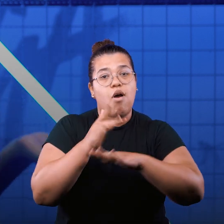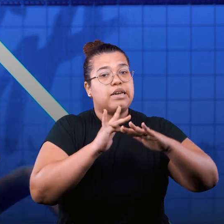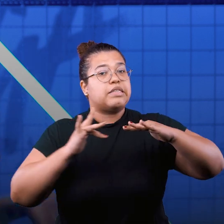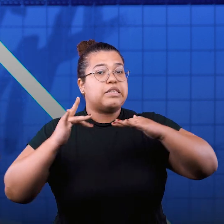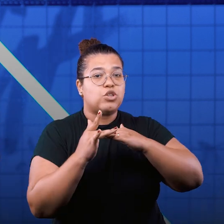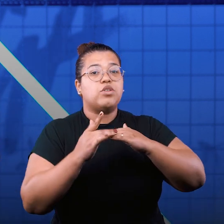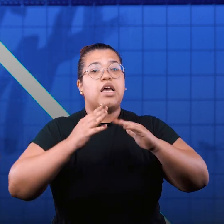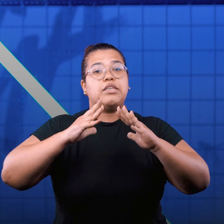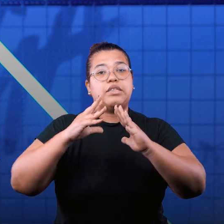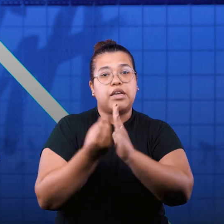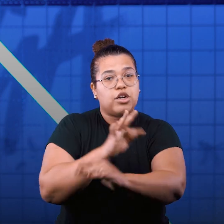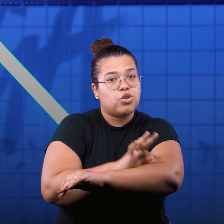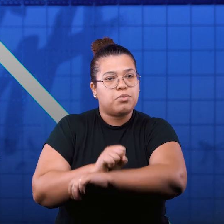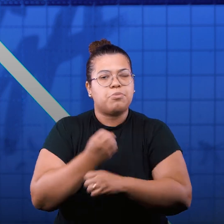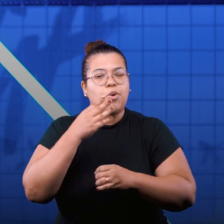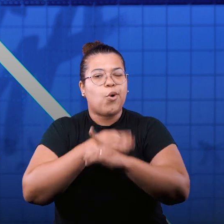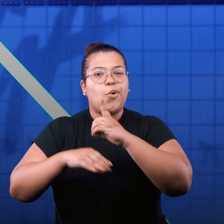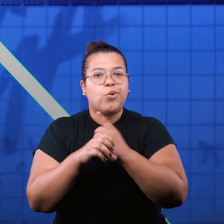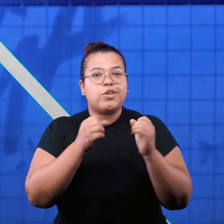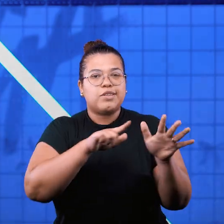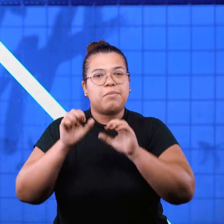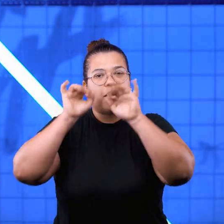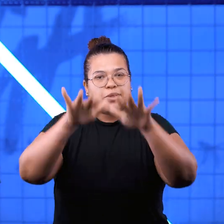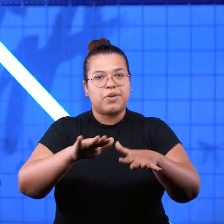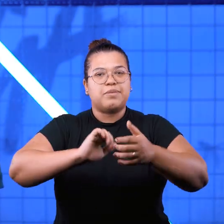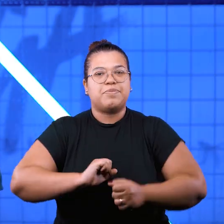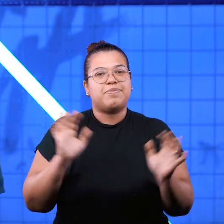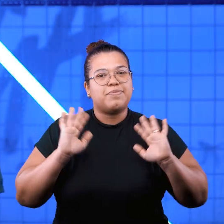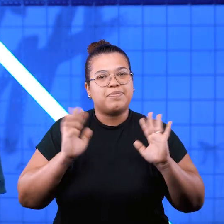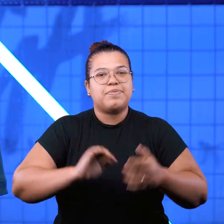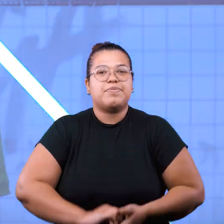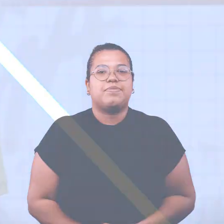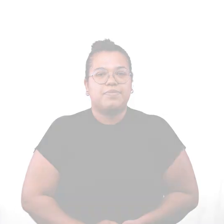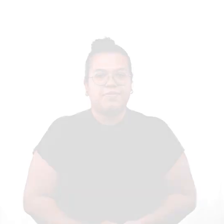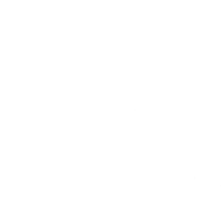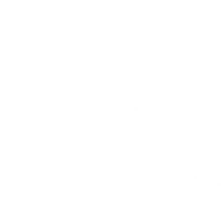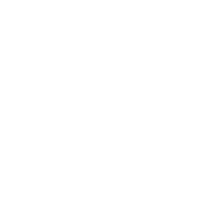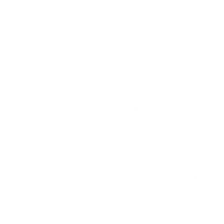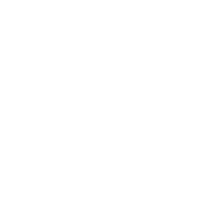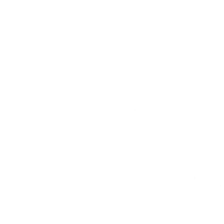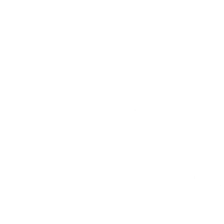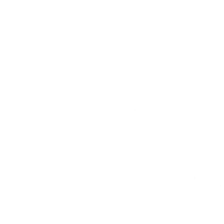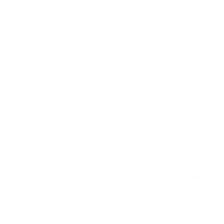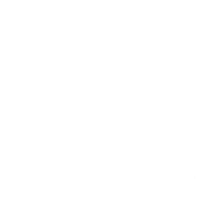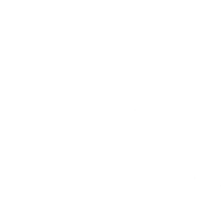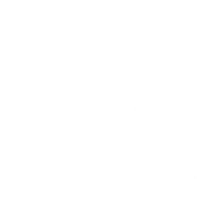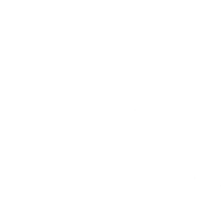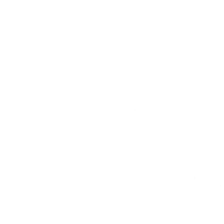as redes sociais da Eteo. Tenha um ótimo culto e uma semana abençoada. Até a próxima! Tchau,